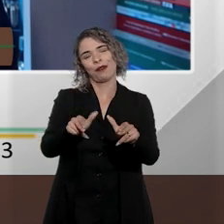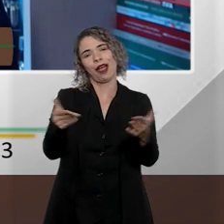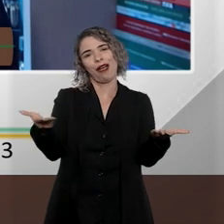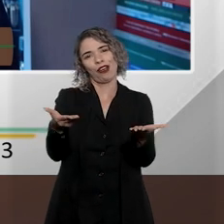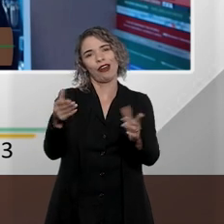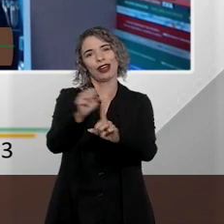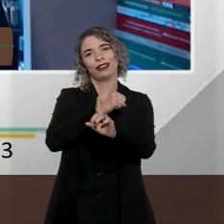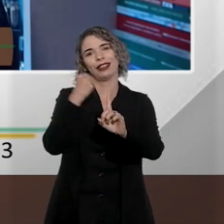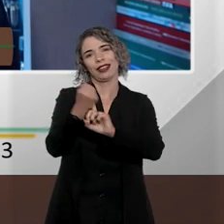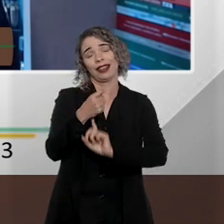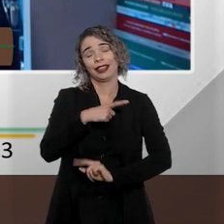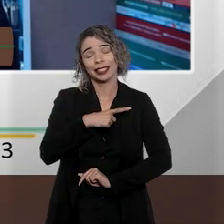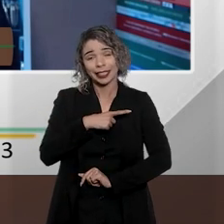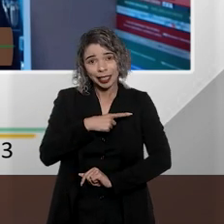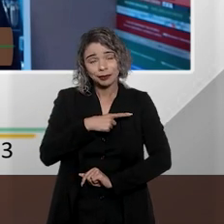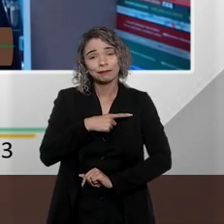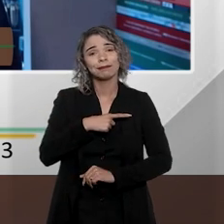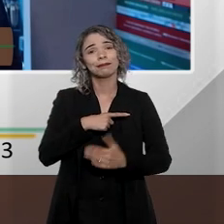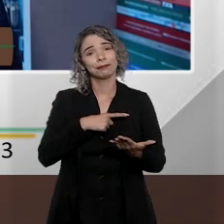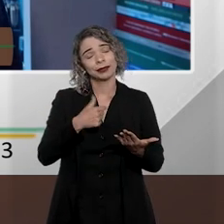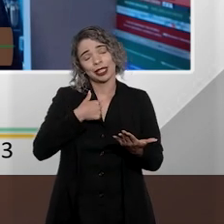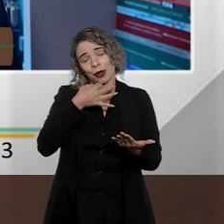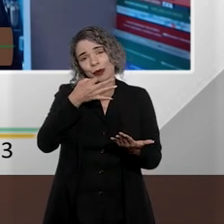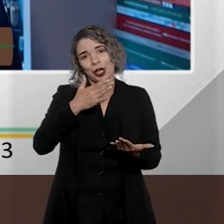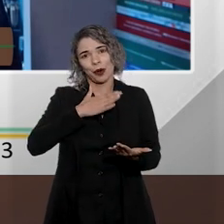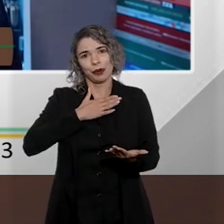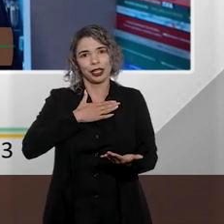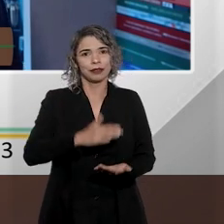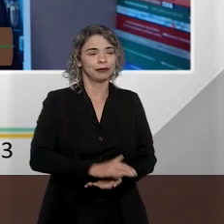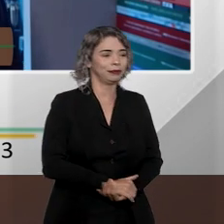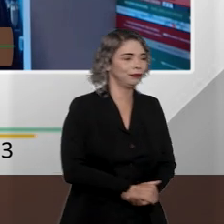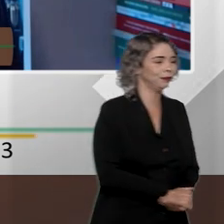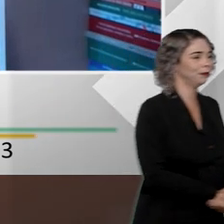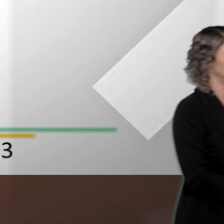se perpetua na nossa sociedade, mais uma vez sempre, no meu ponto de vista.